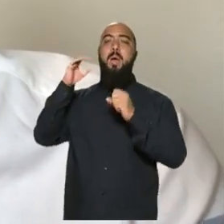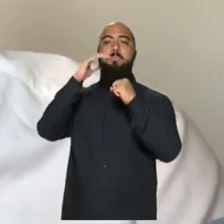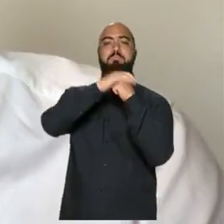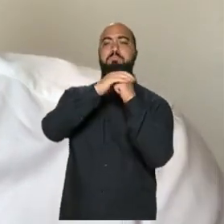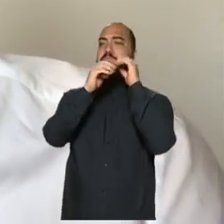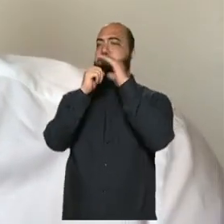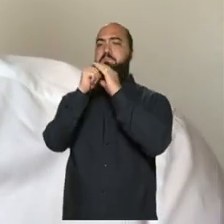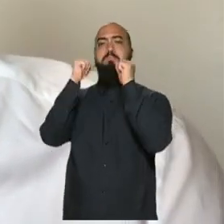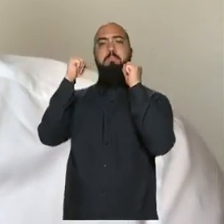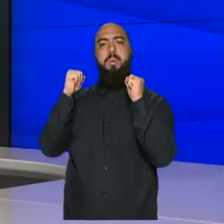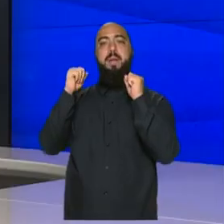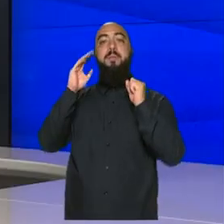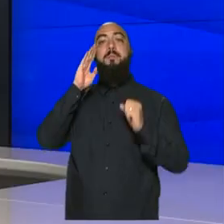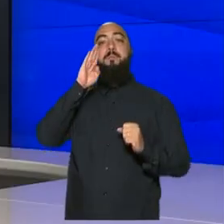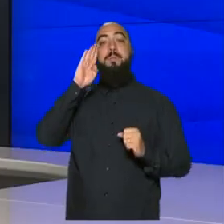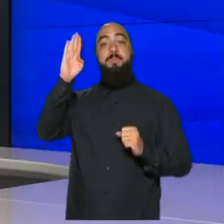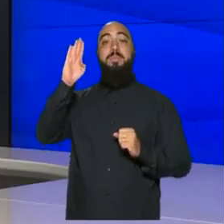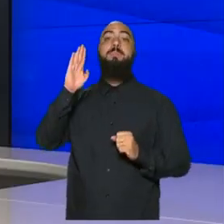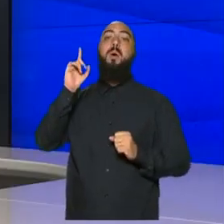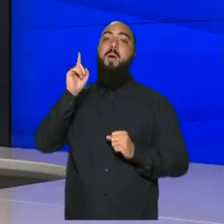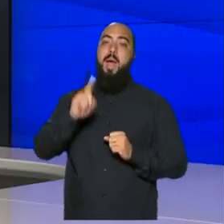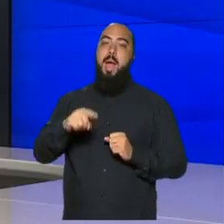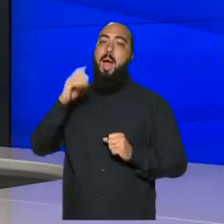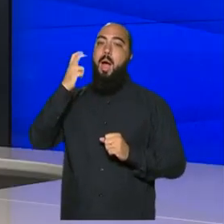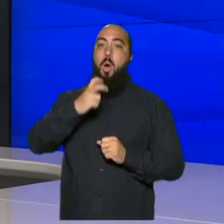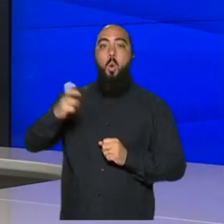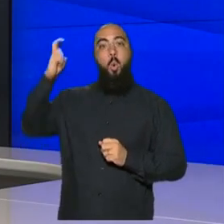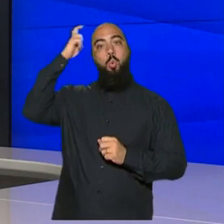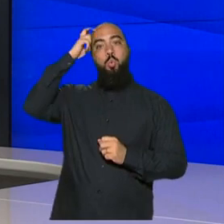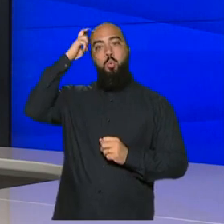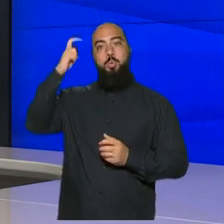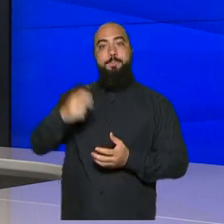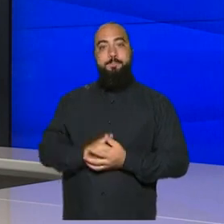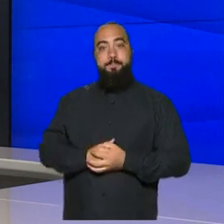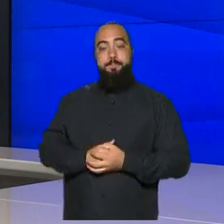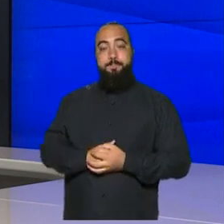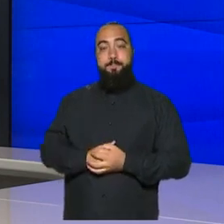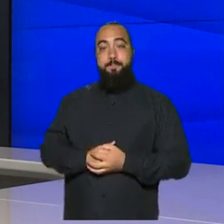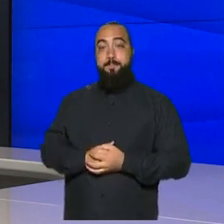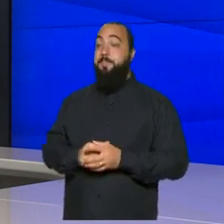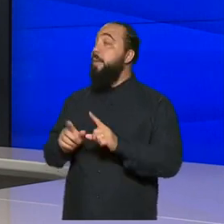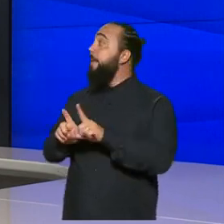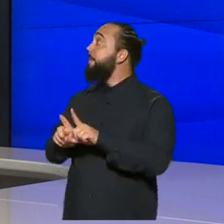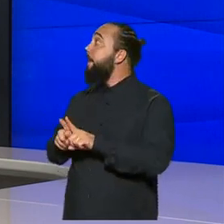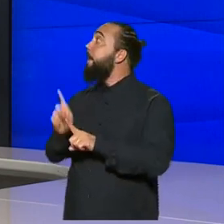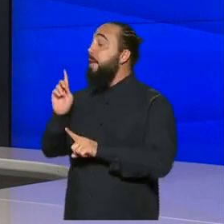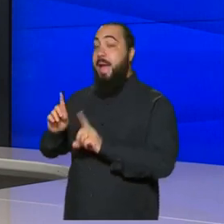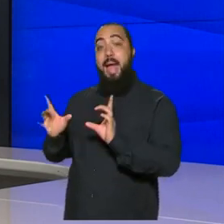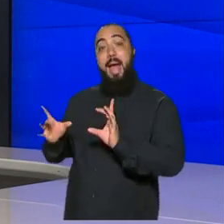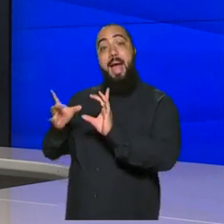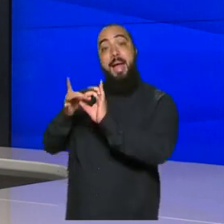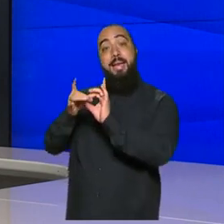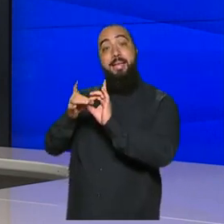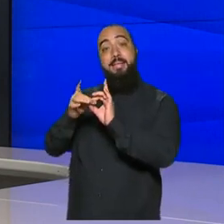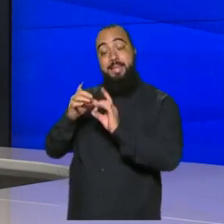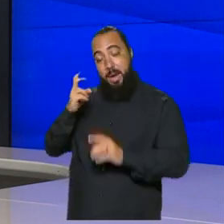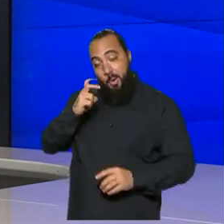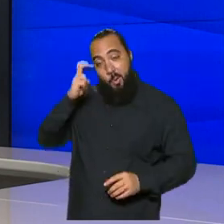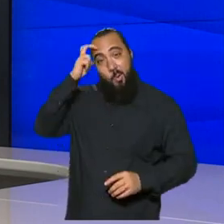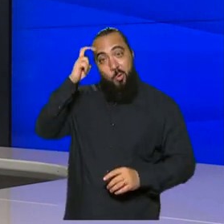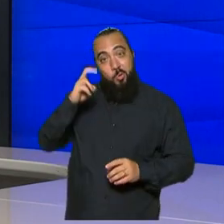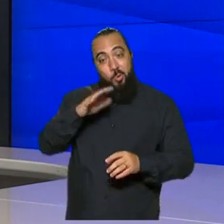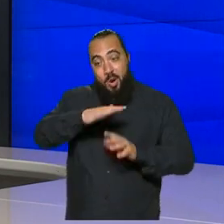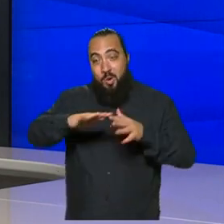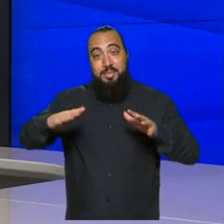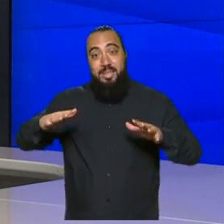oceano, que é a cultura oceânica. Uma iniciativa também de destaque é o lançamento da Aliança da Cultura Oceânica, que foi feita em parceria